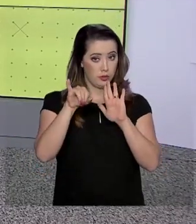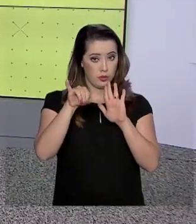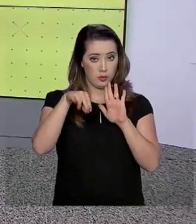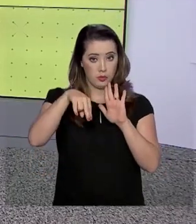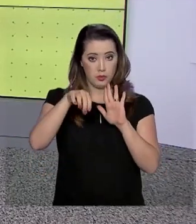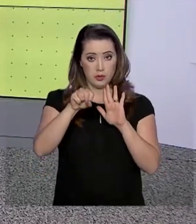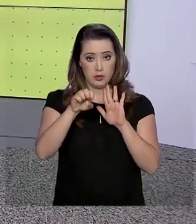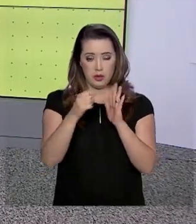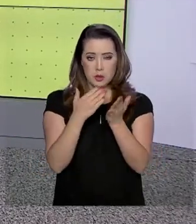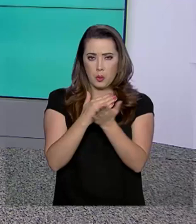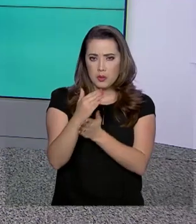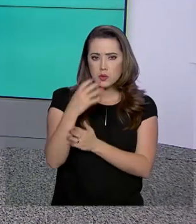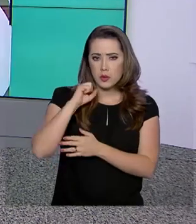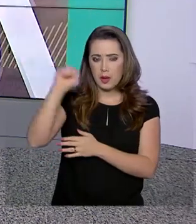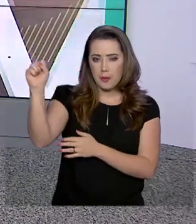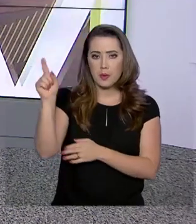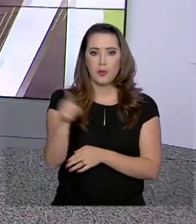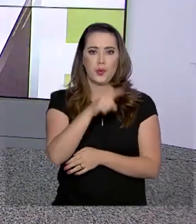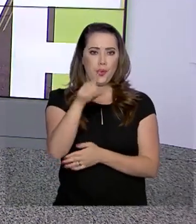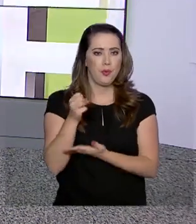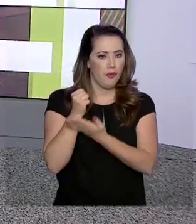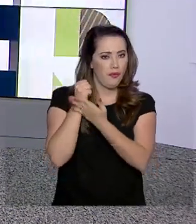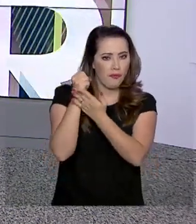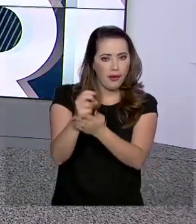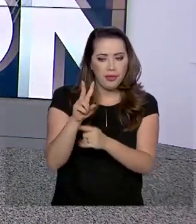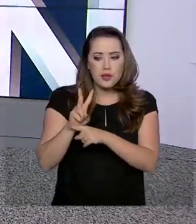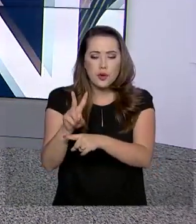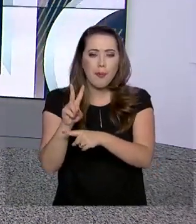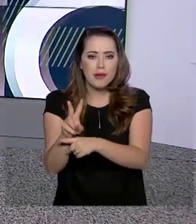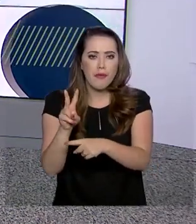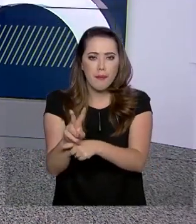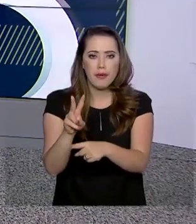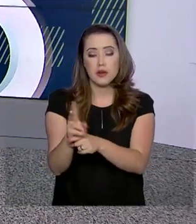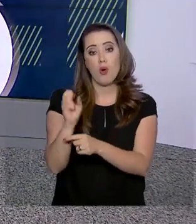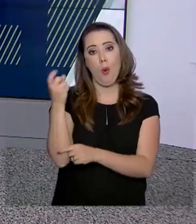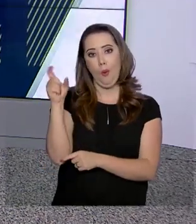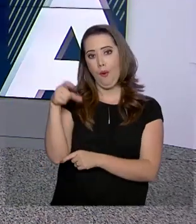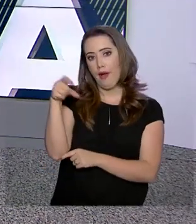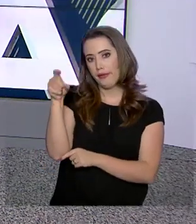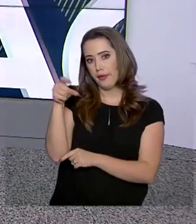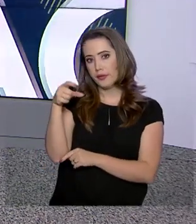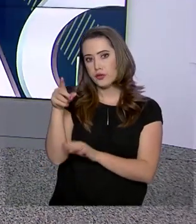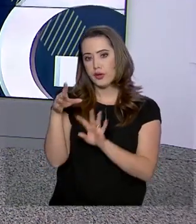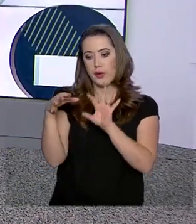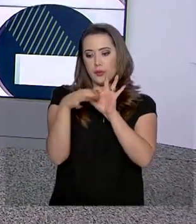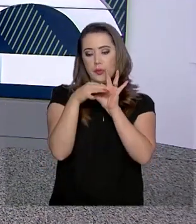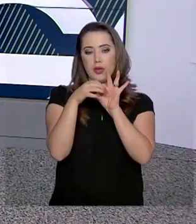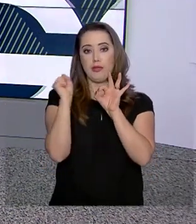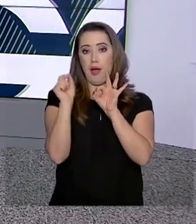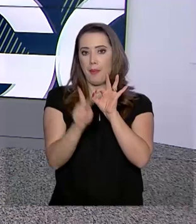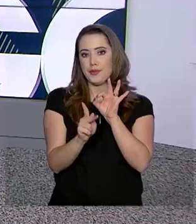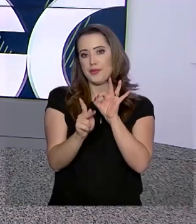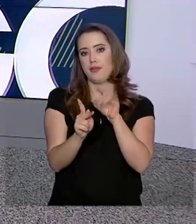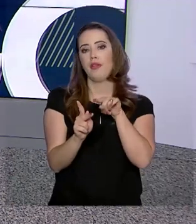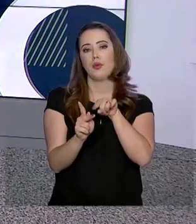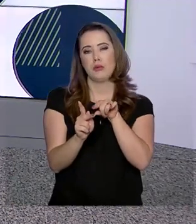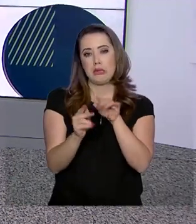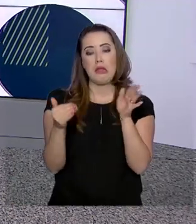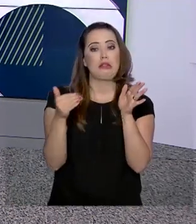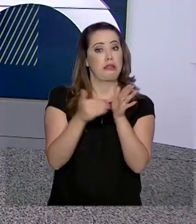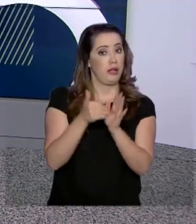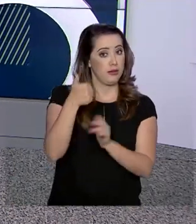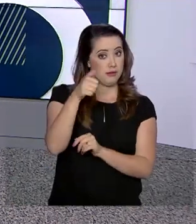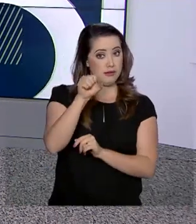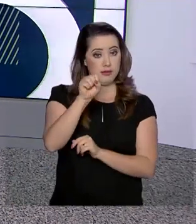vigor desde abril proíbe ofertas de empréstimo ou cartão de crédito consignado ao aposentado até 180